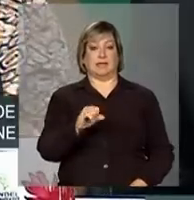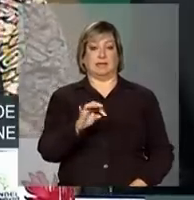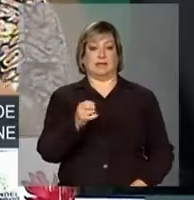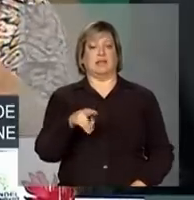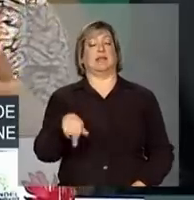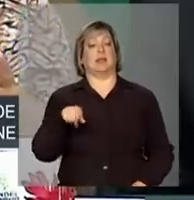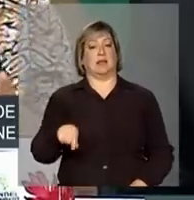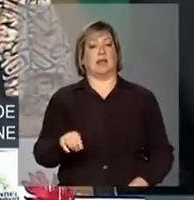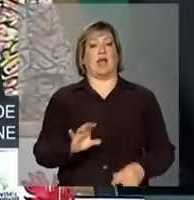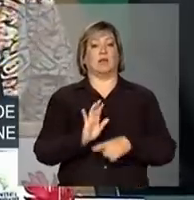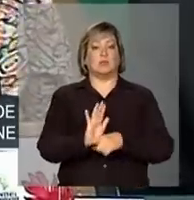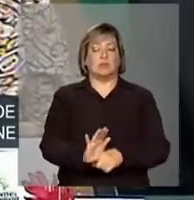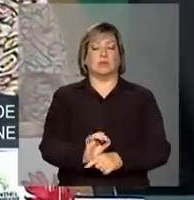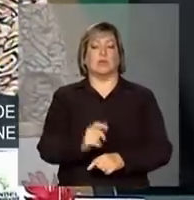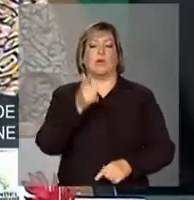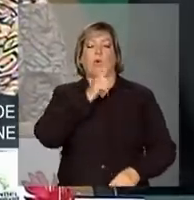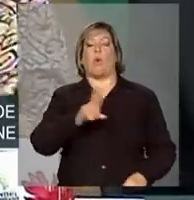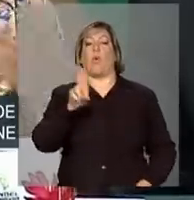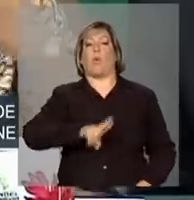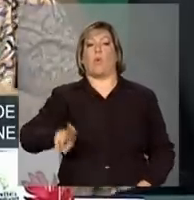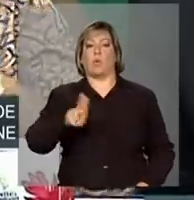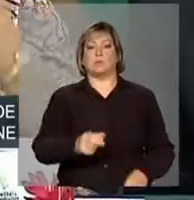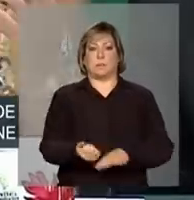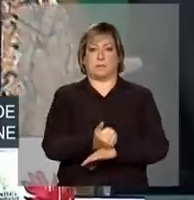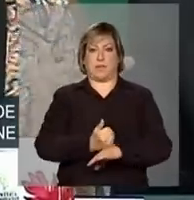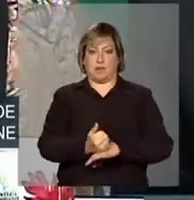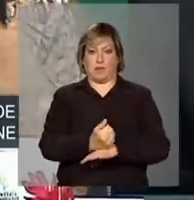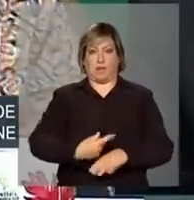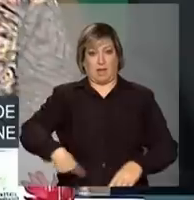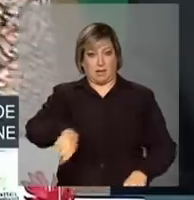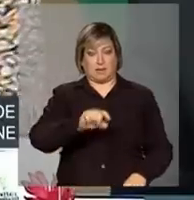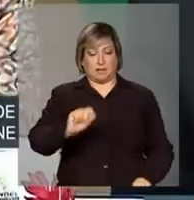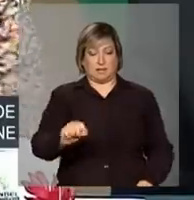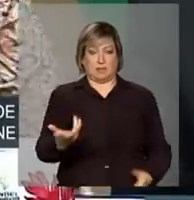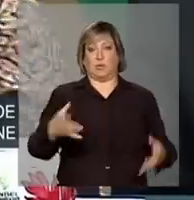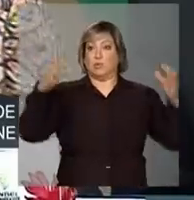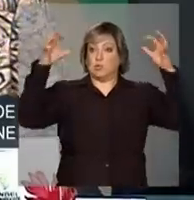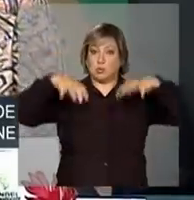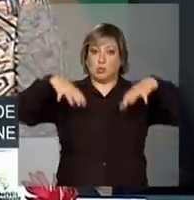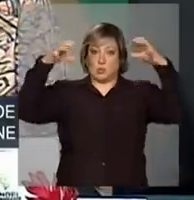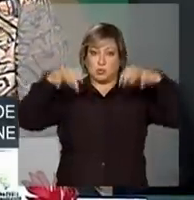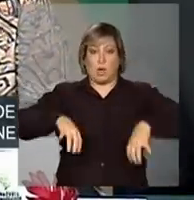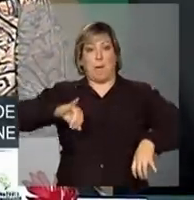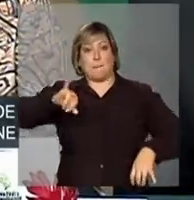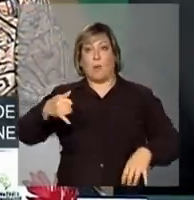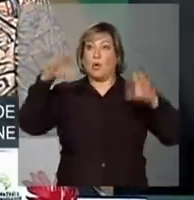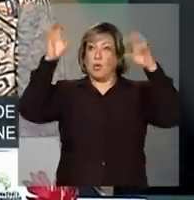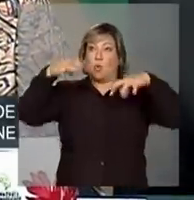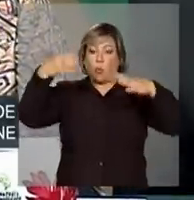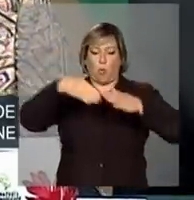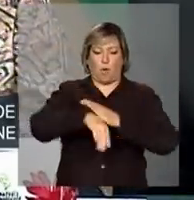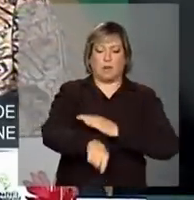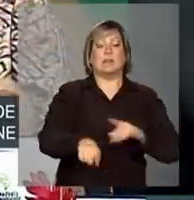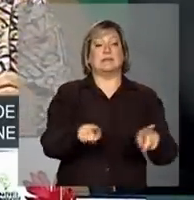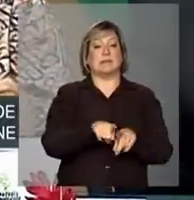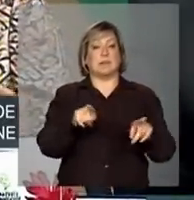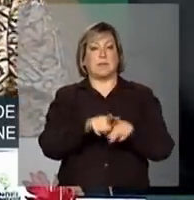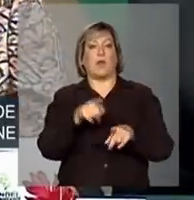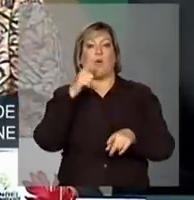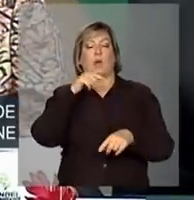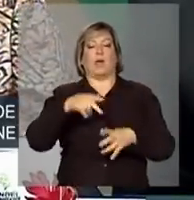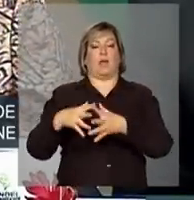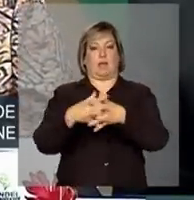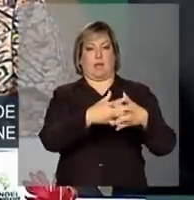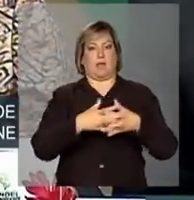mais racional dessa, tanto das chuvas como também do acesso a carros pipa. Nós